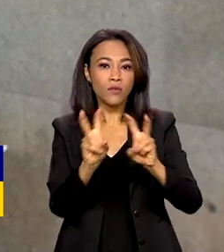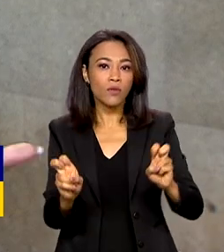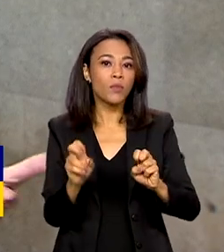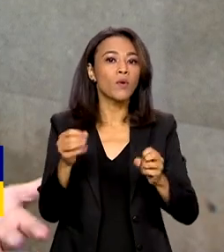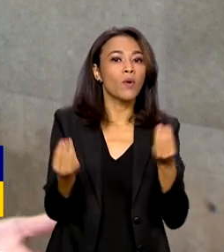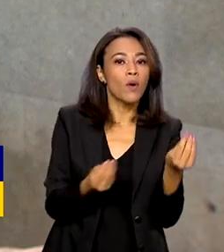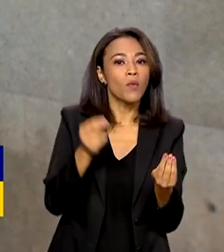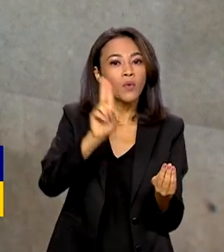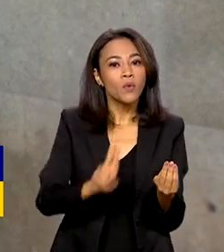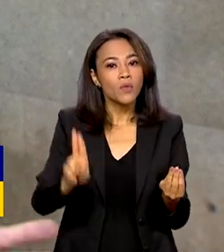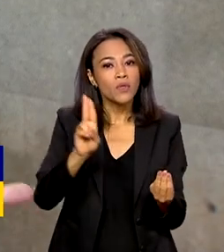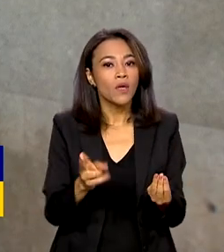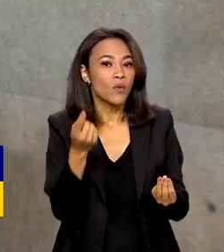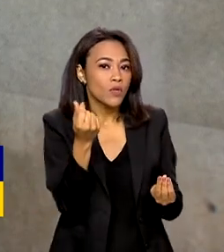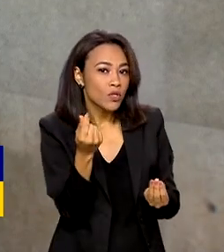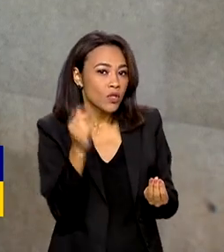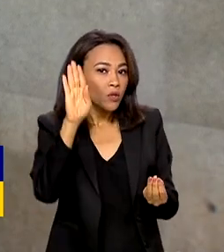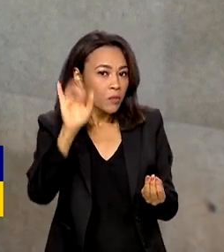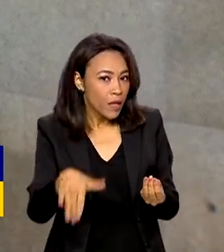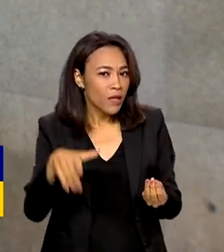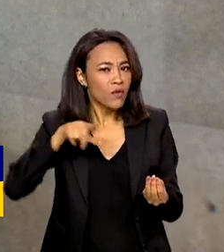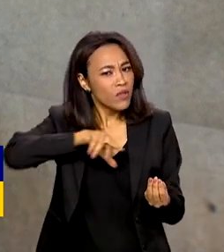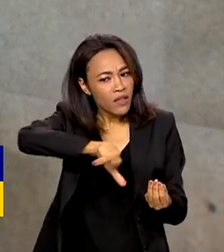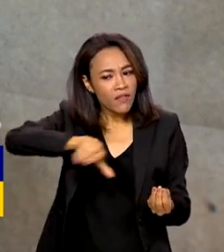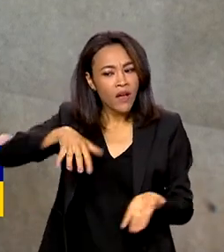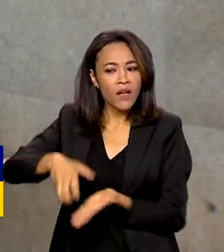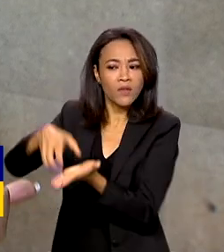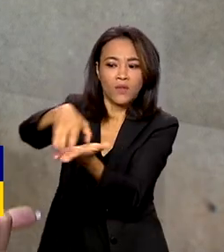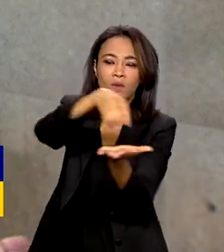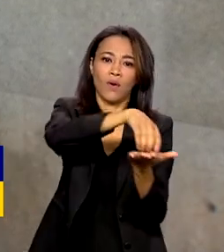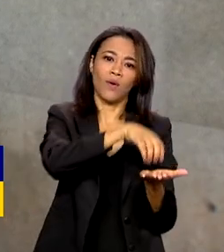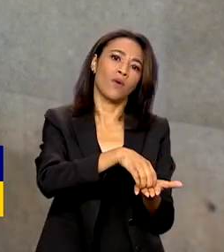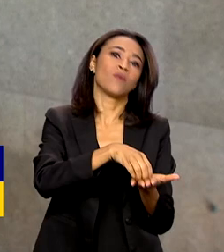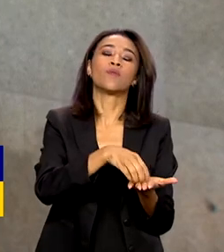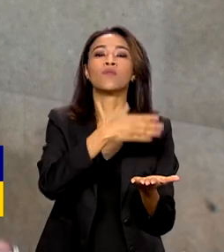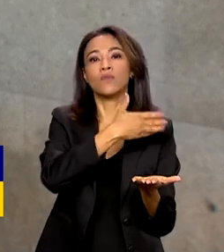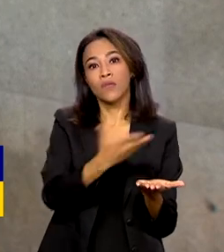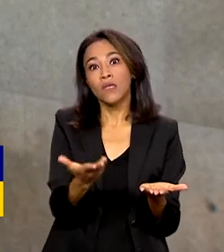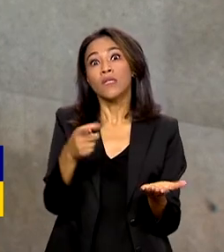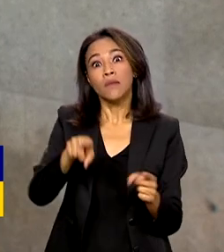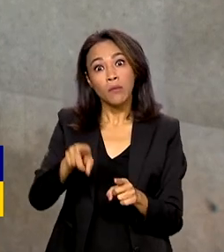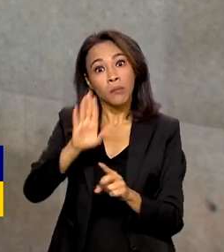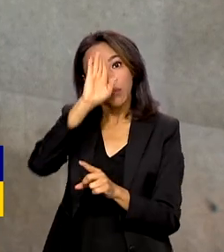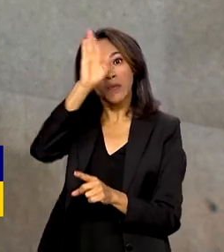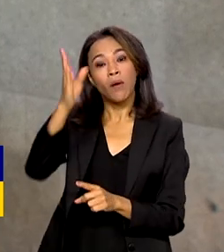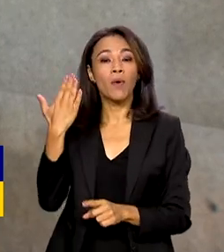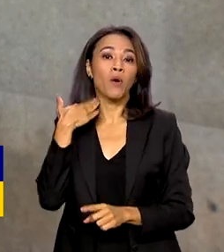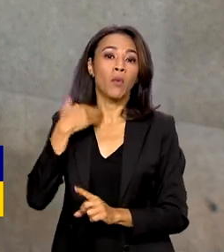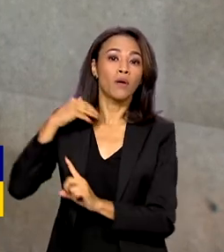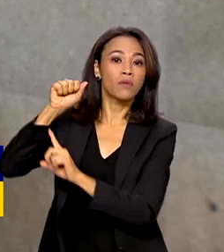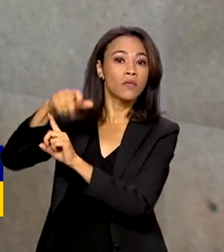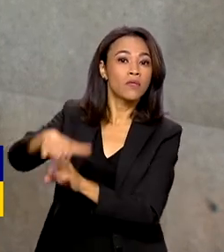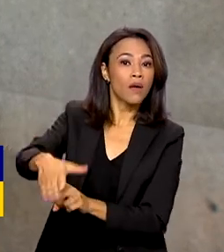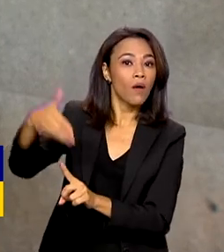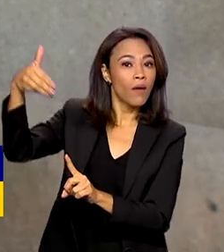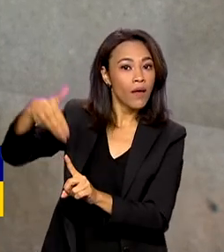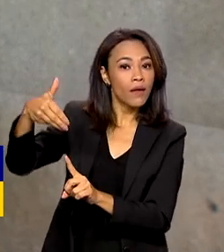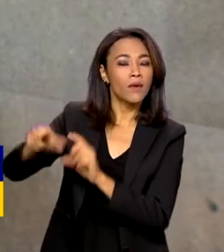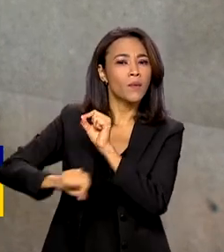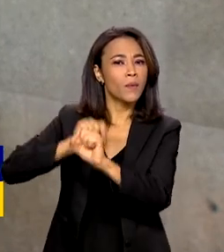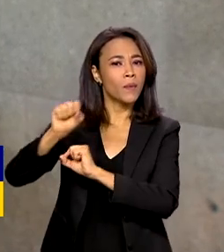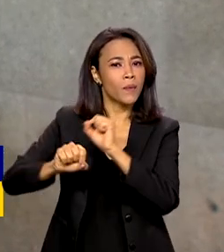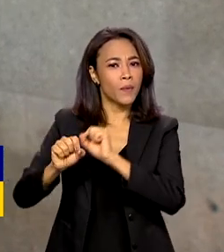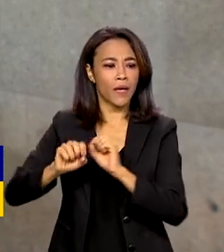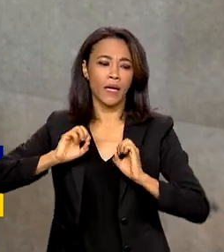formado por diversos órgãos e entidades públicas, entre eles o Banco Central. E uma das iniciativas do Banco é o programa